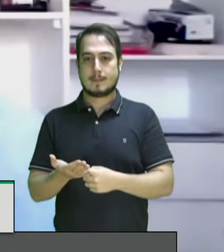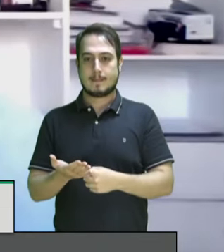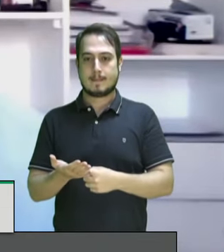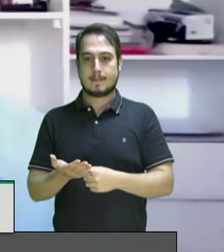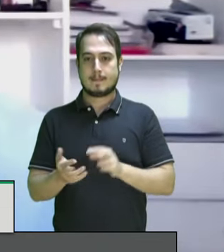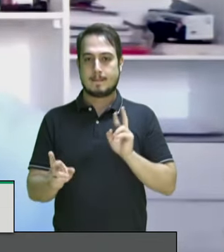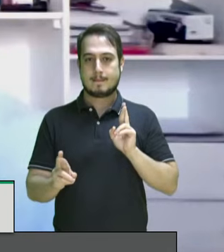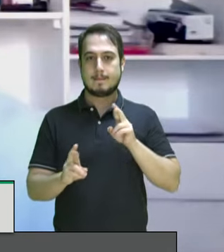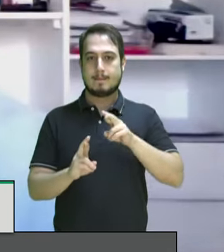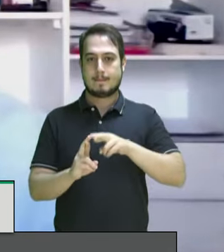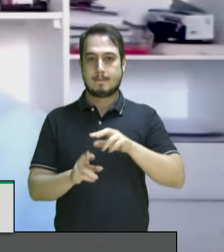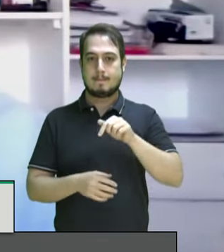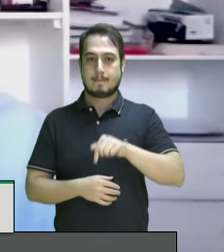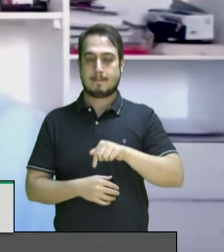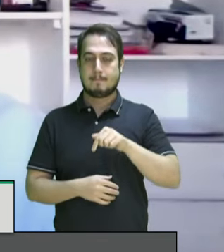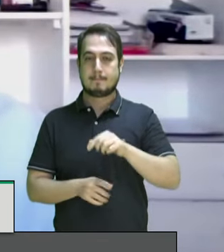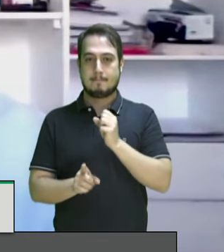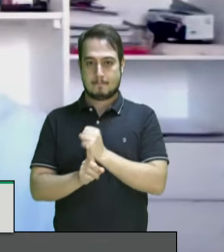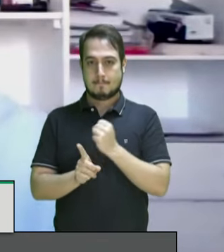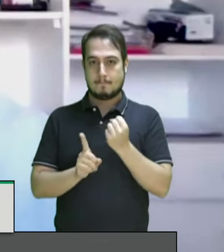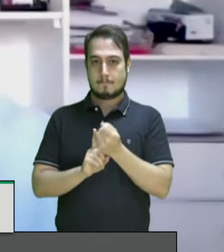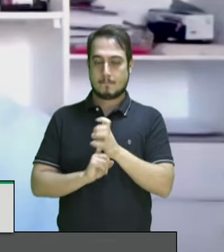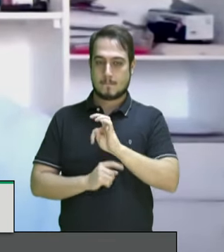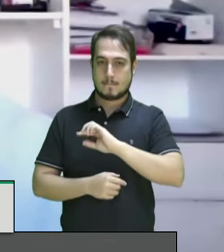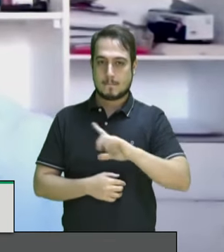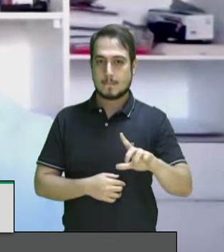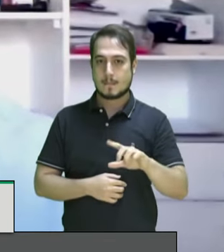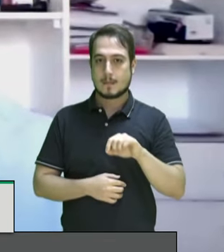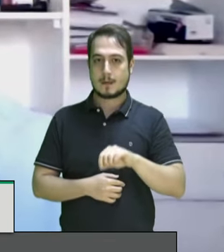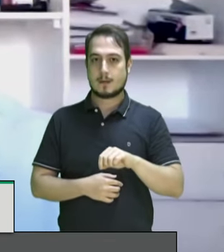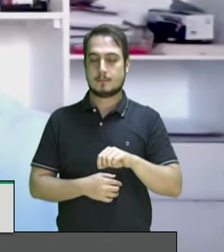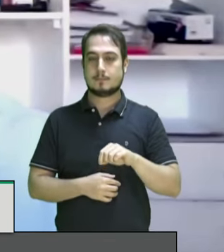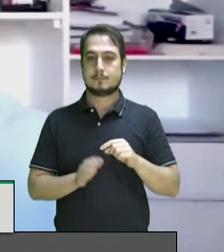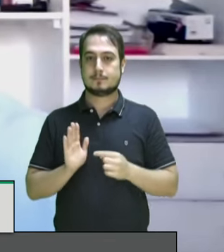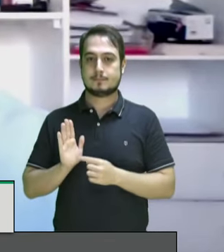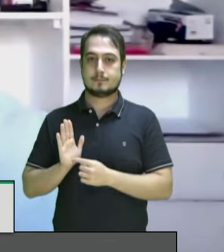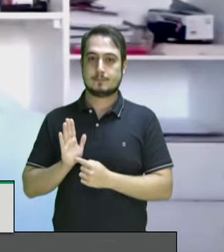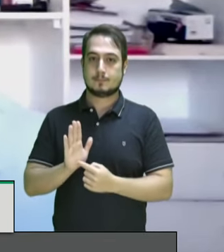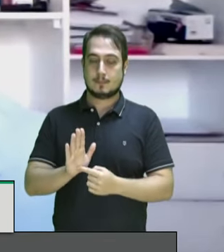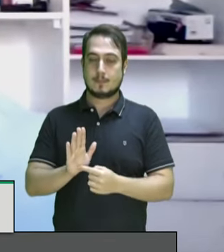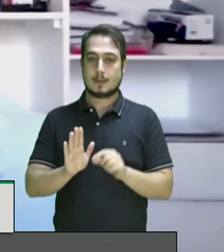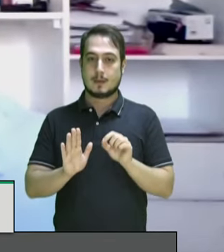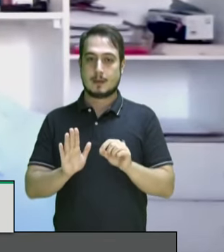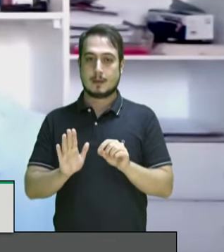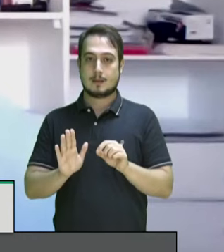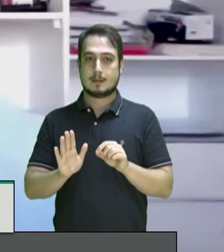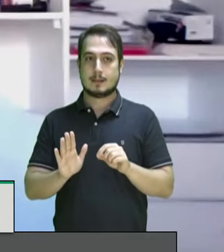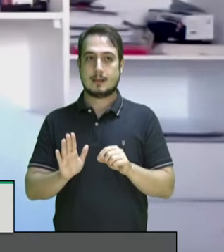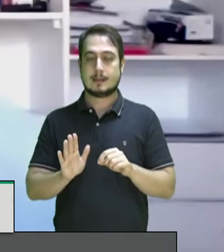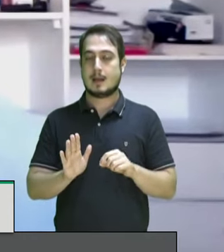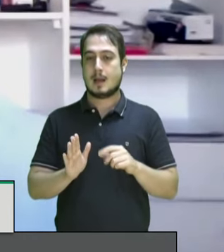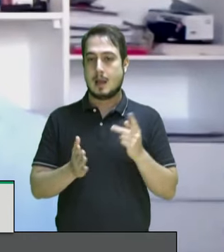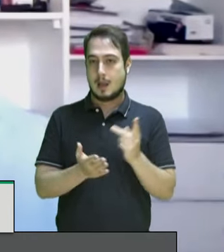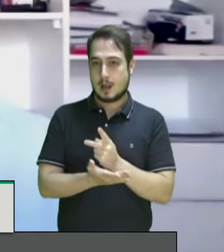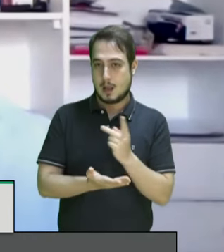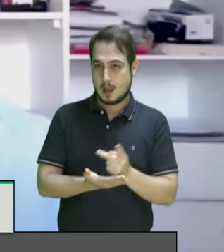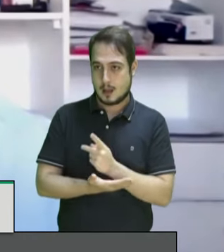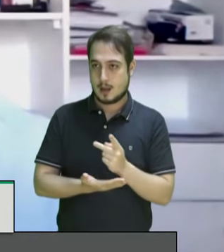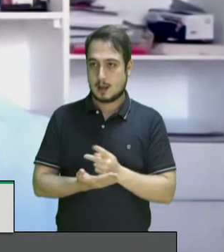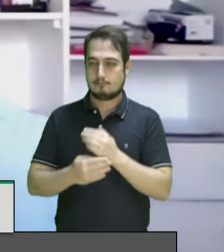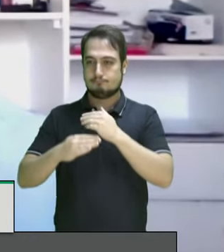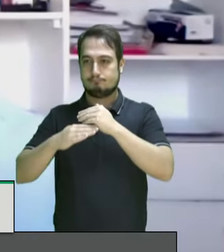representações aqui da sociedade em relação ao enfrentamento dessa perversidade que são as